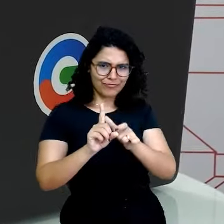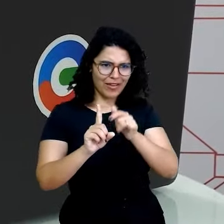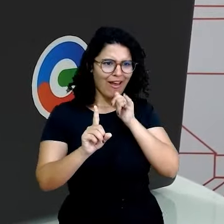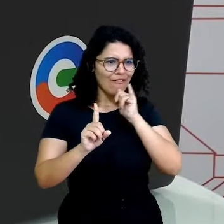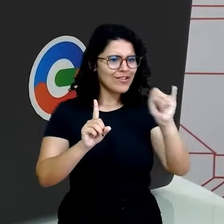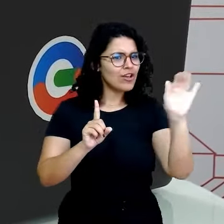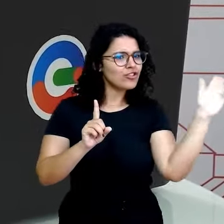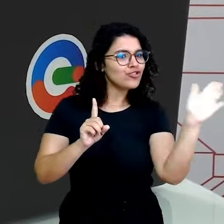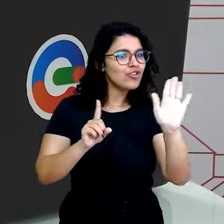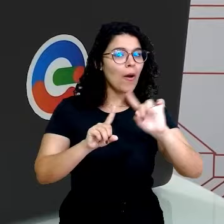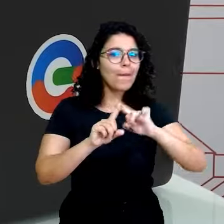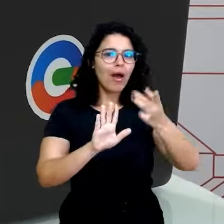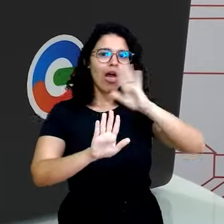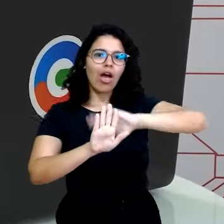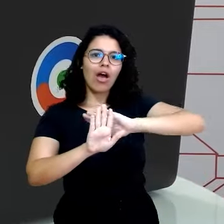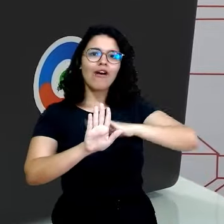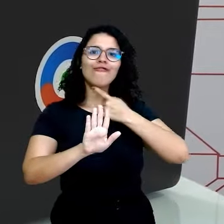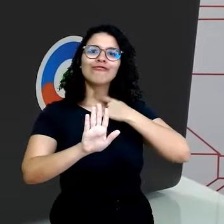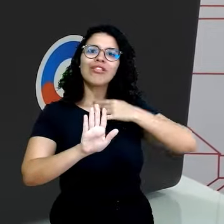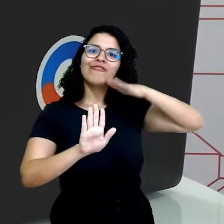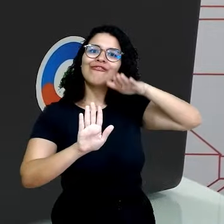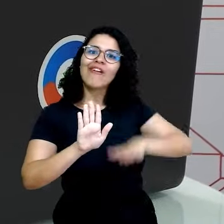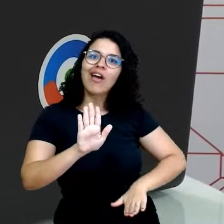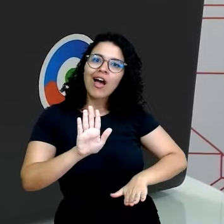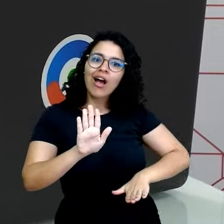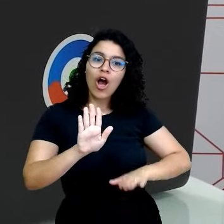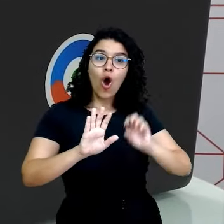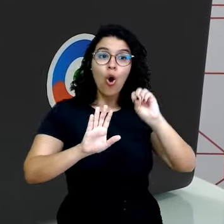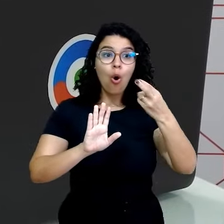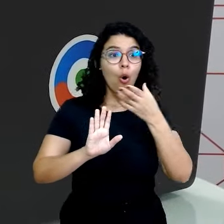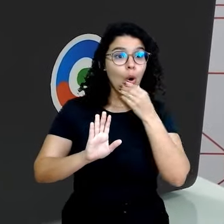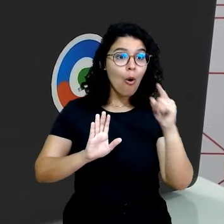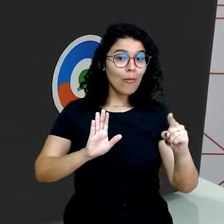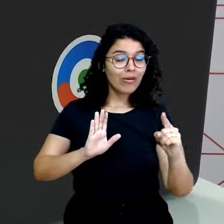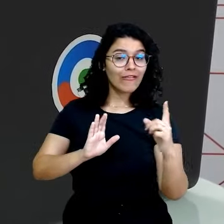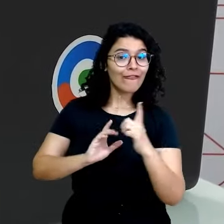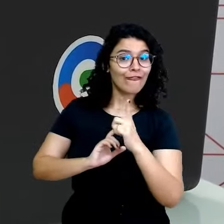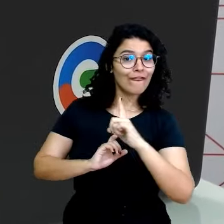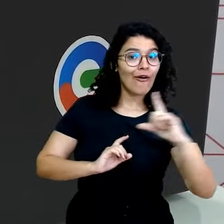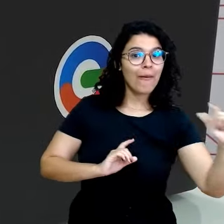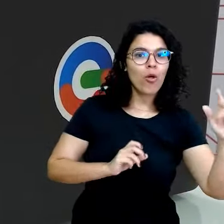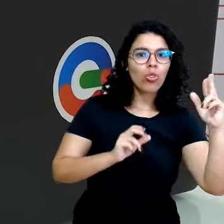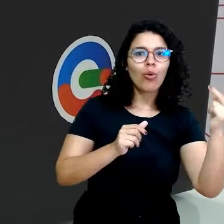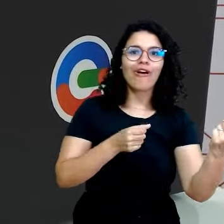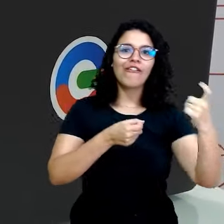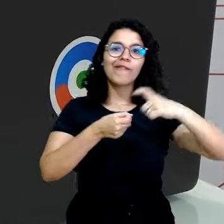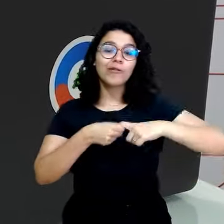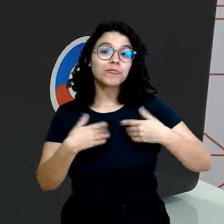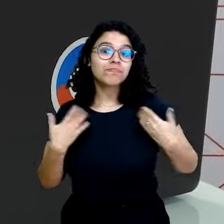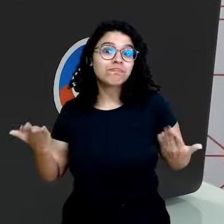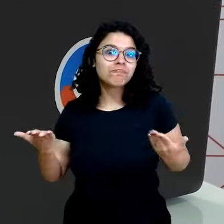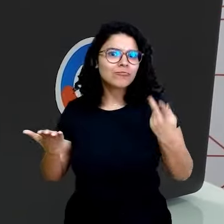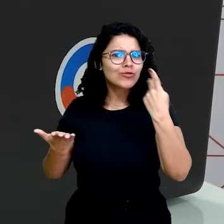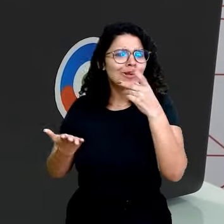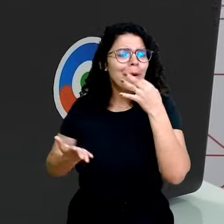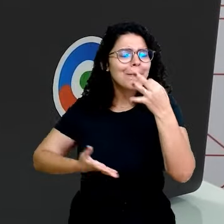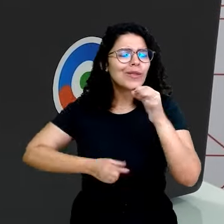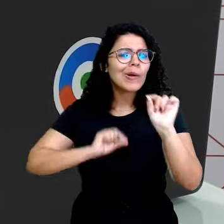ele ficasse ou ele que foi embora para nunca mais voltar? Eis a questão, né? Qual é a sua opinião?